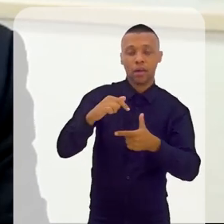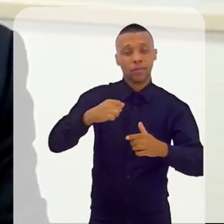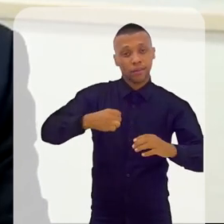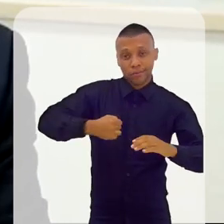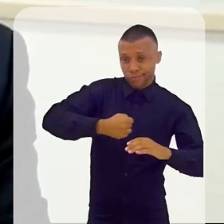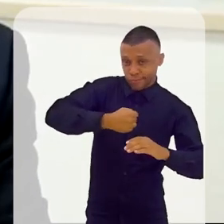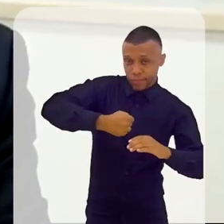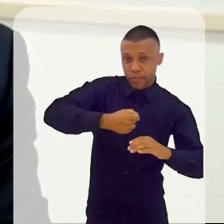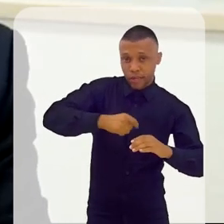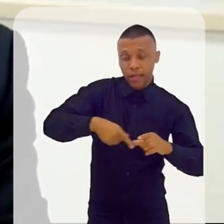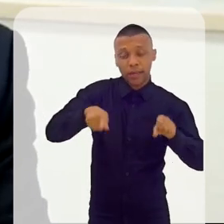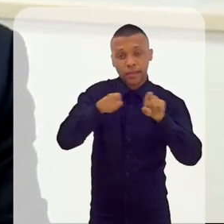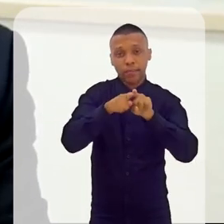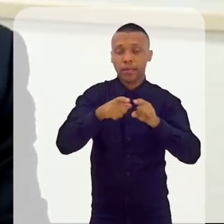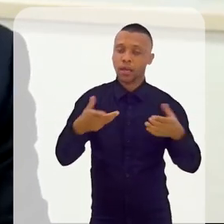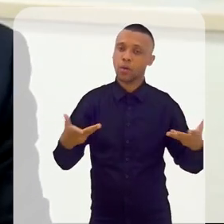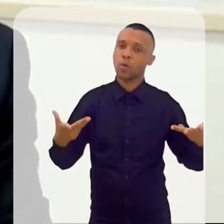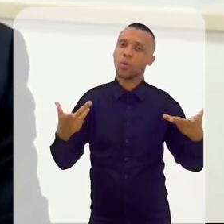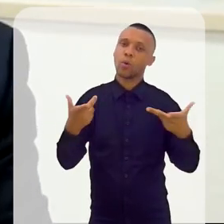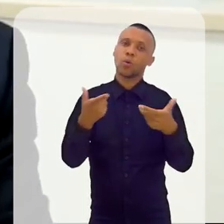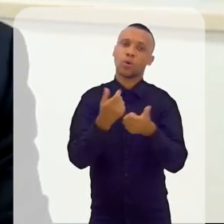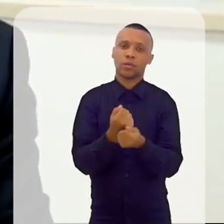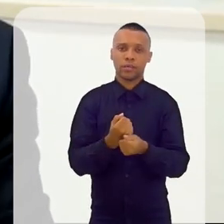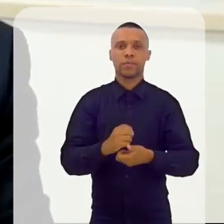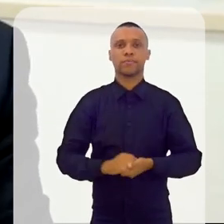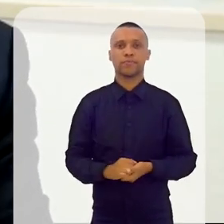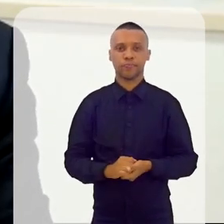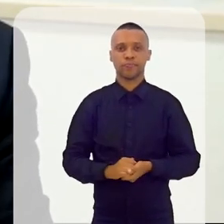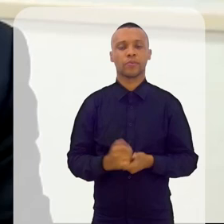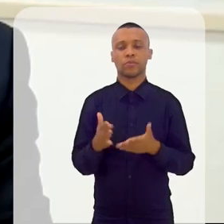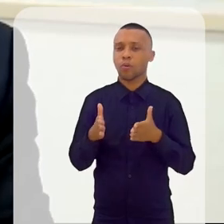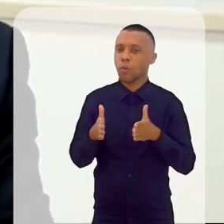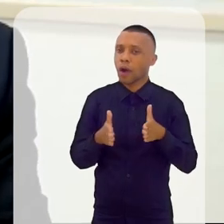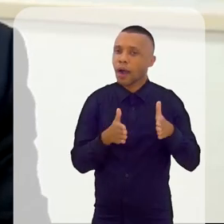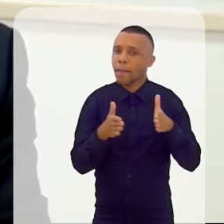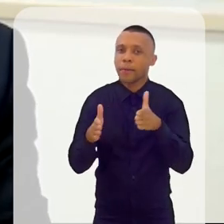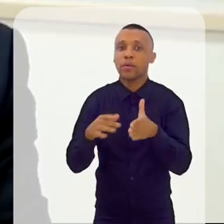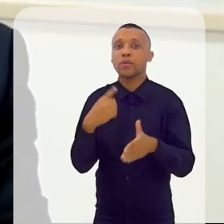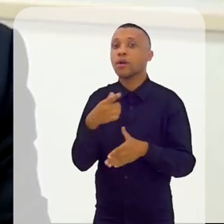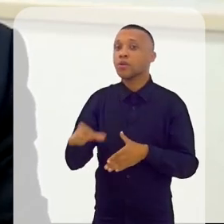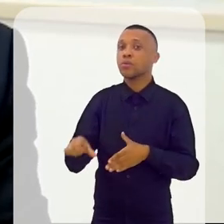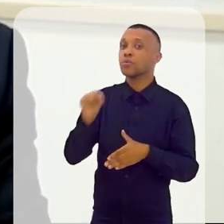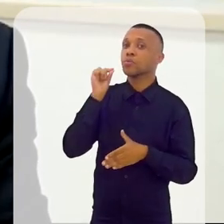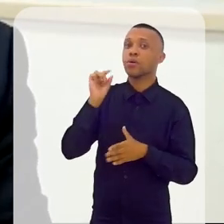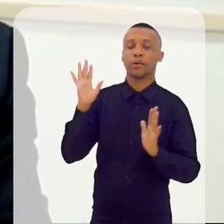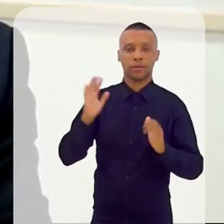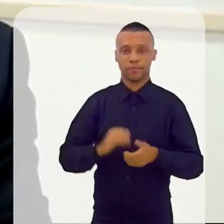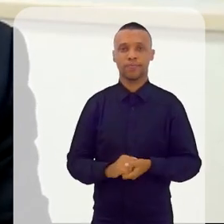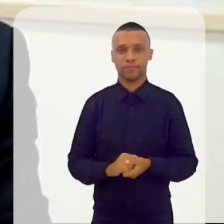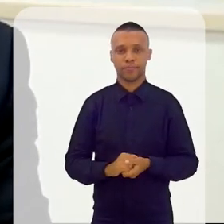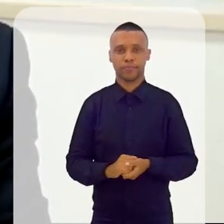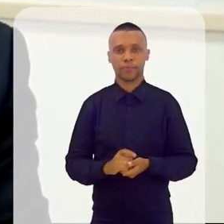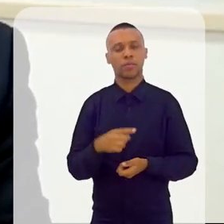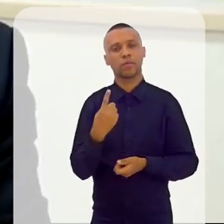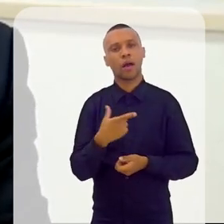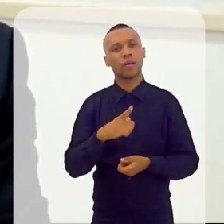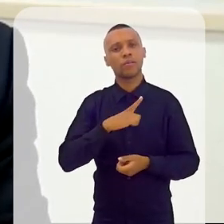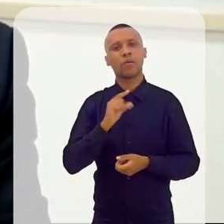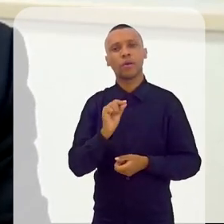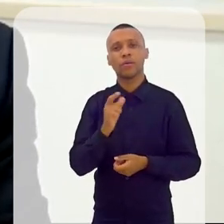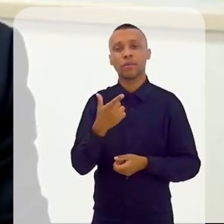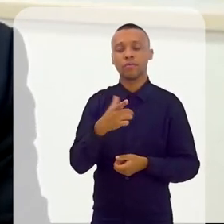culinária, que é riquíssima também. Então, são caminhos que a gente escolheu. Nós